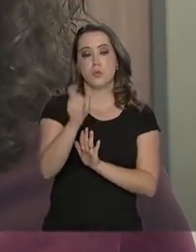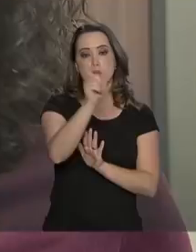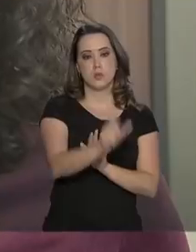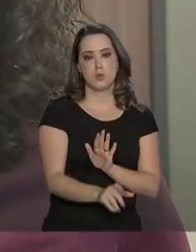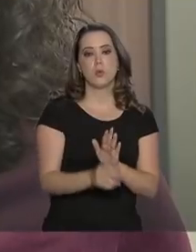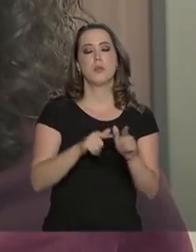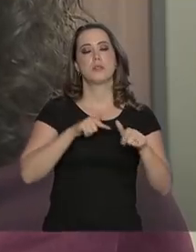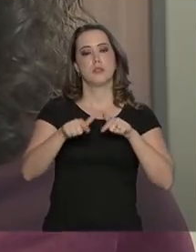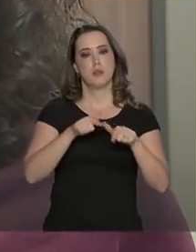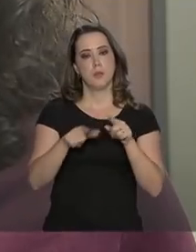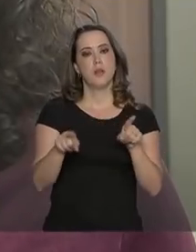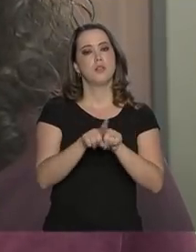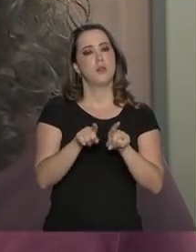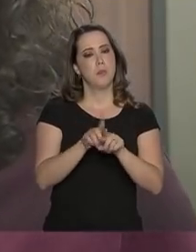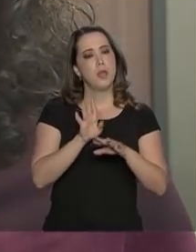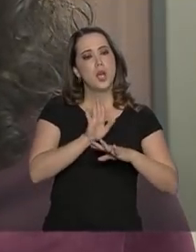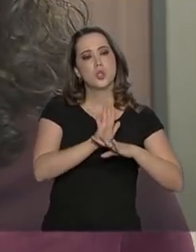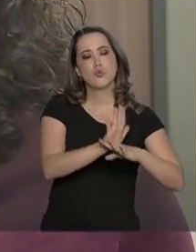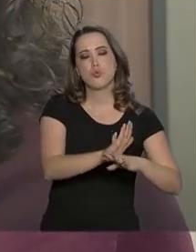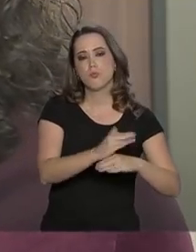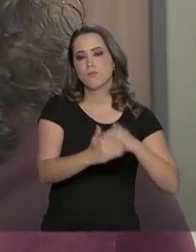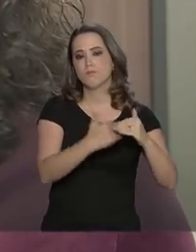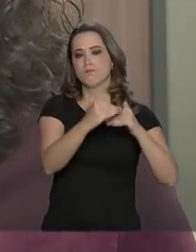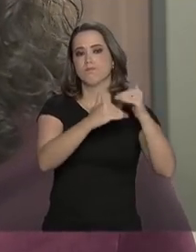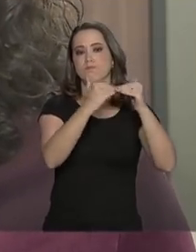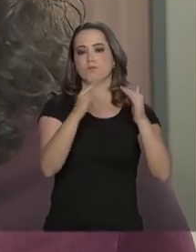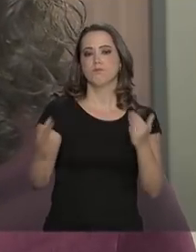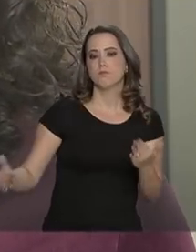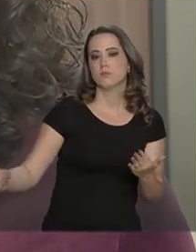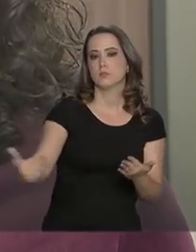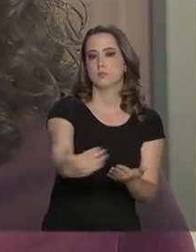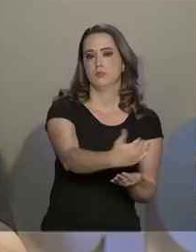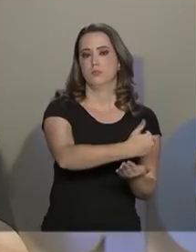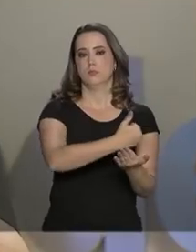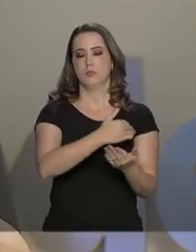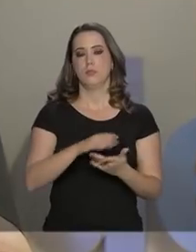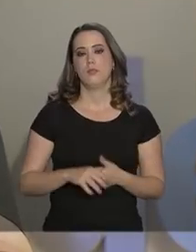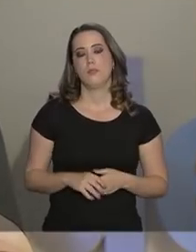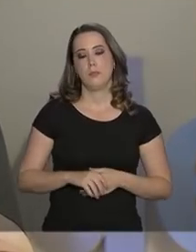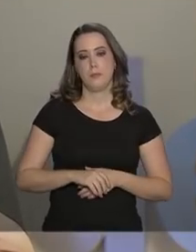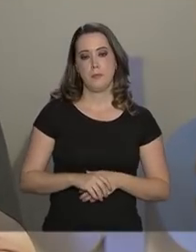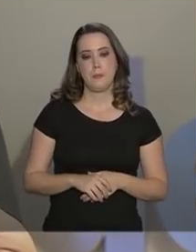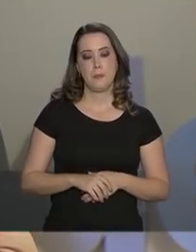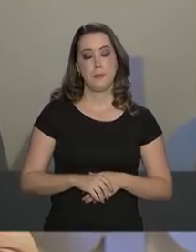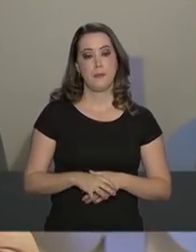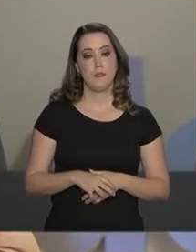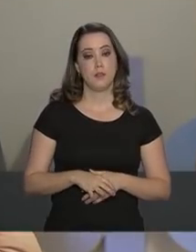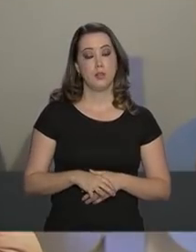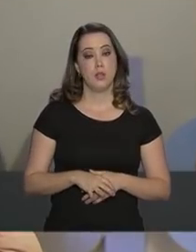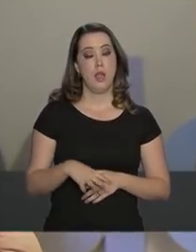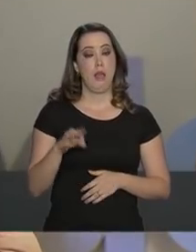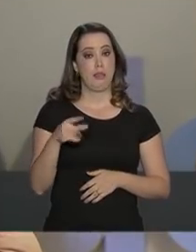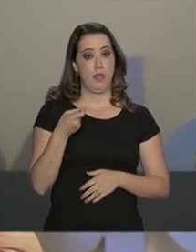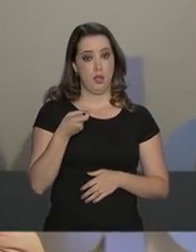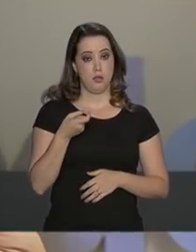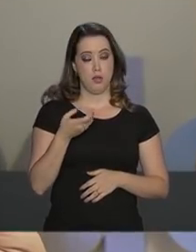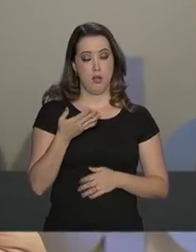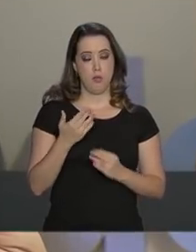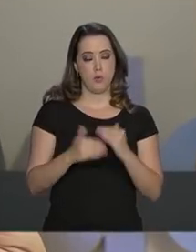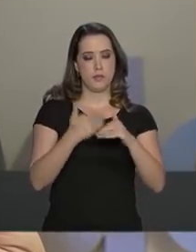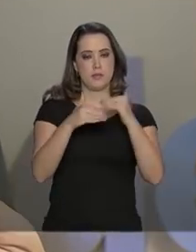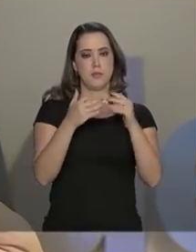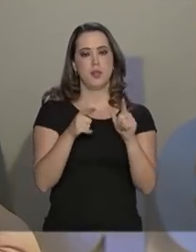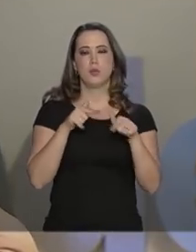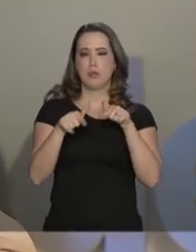empregadas também contribuiu para a arrecadação federal. Esse crescimento da taxa de emprego aumenta a massa